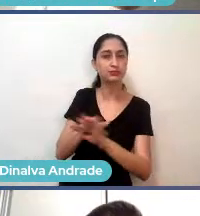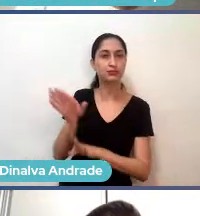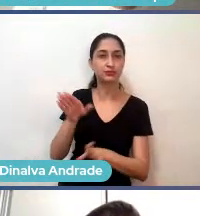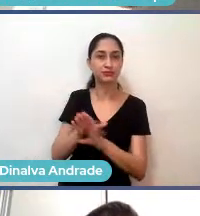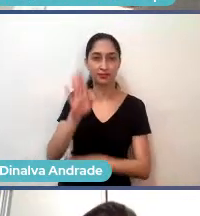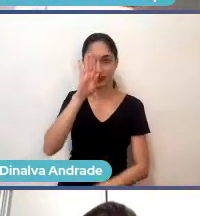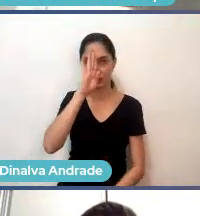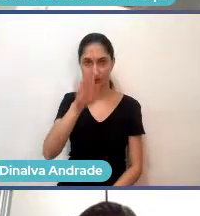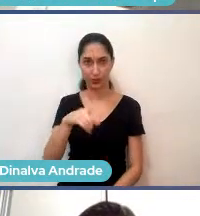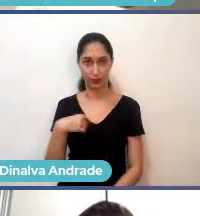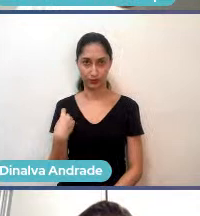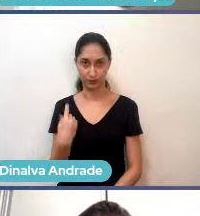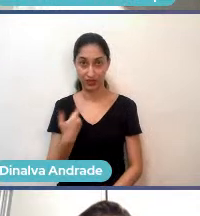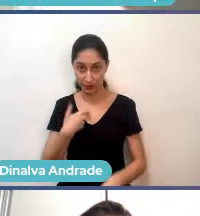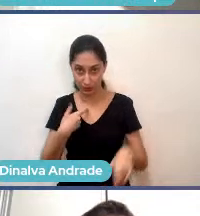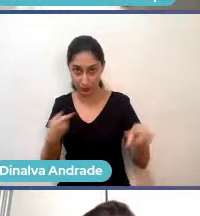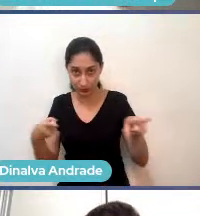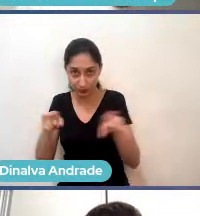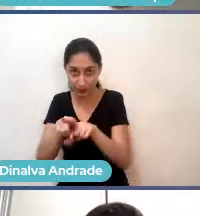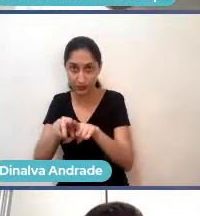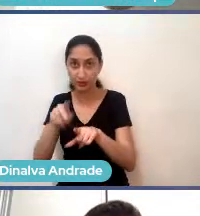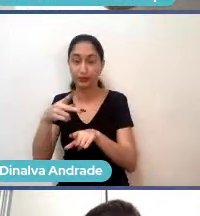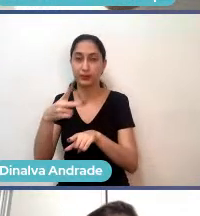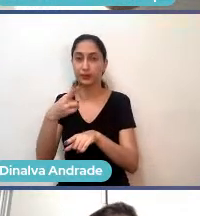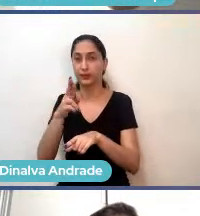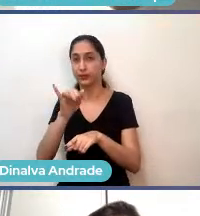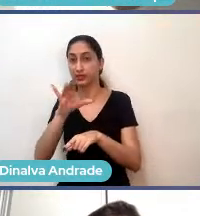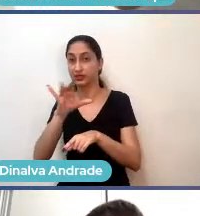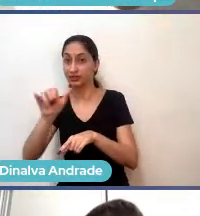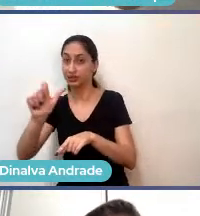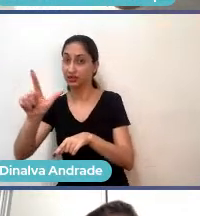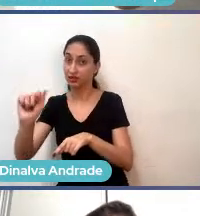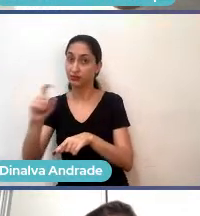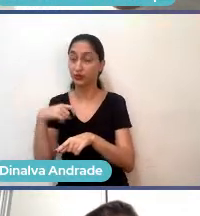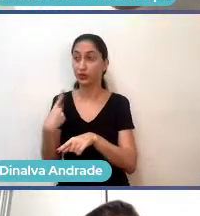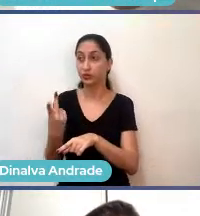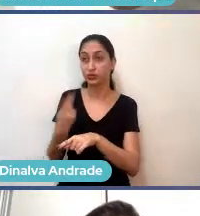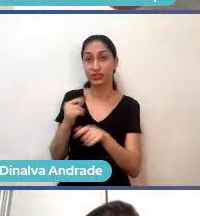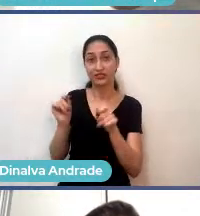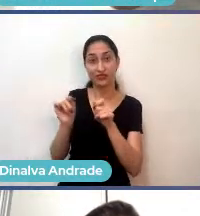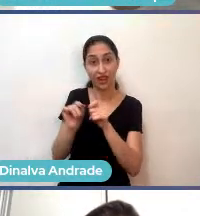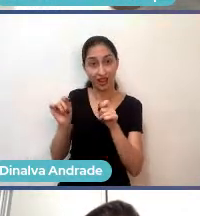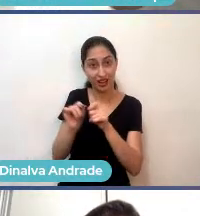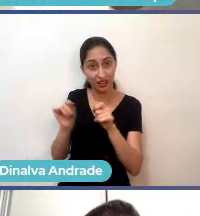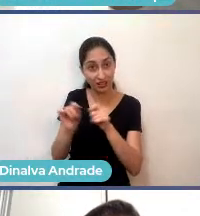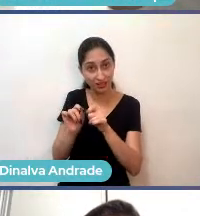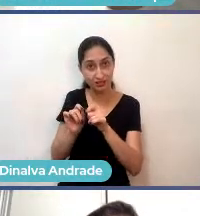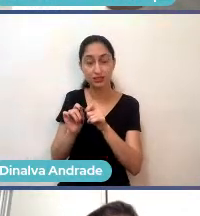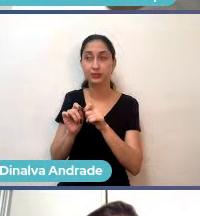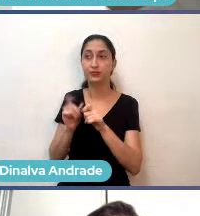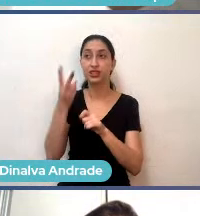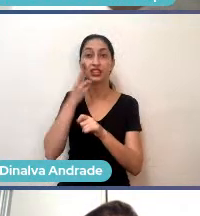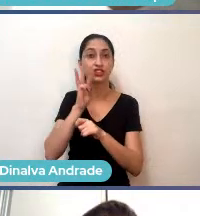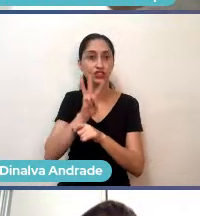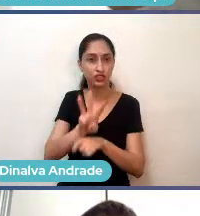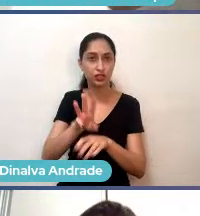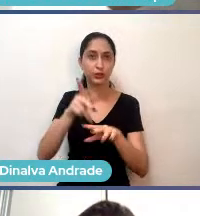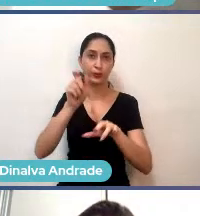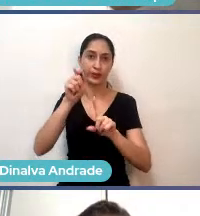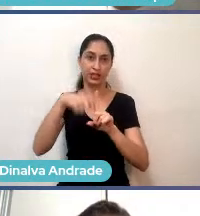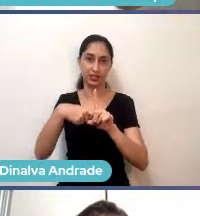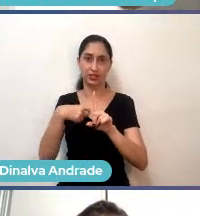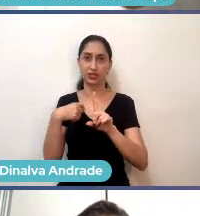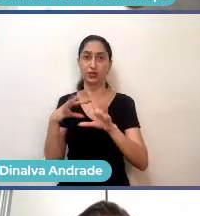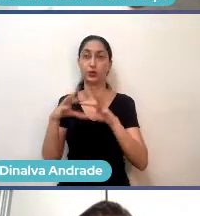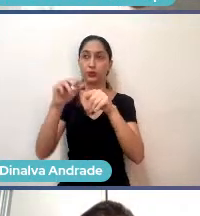como somos sócias, eu e Priscila, nós duas juntas fazemos o onboarding três dias por mês de todo mundo que está